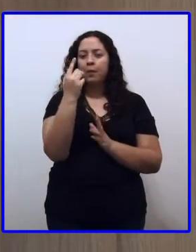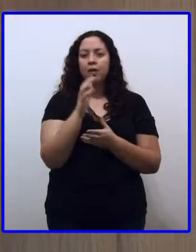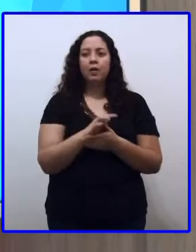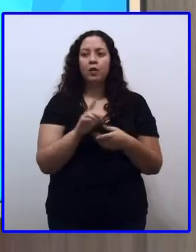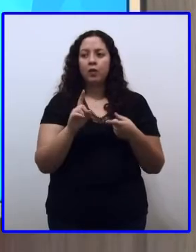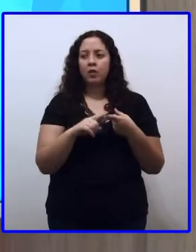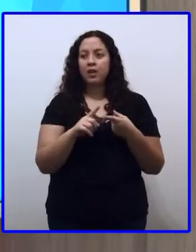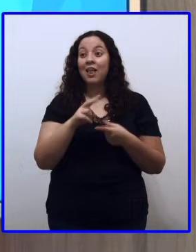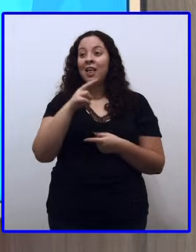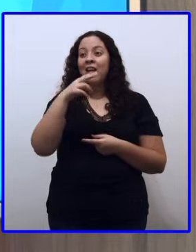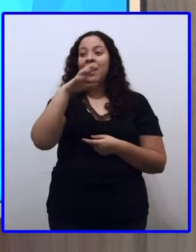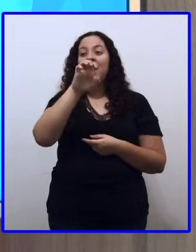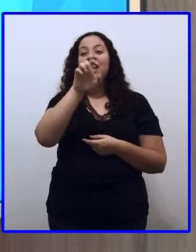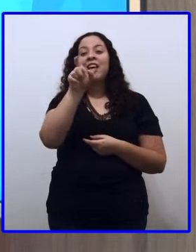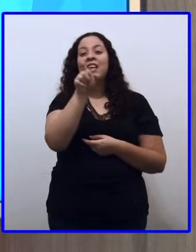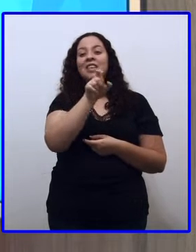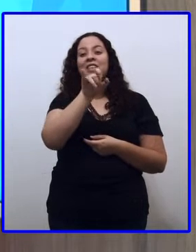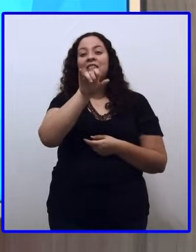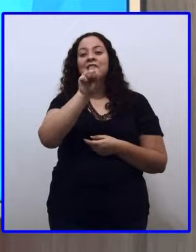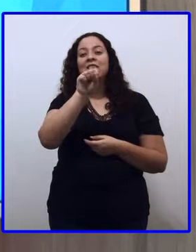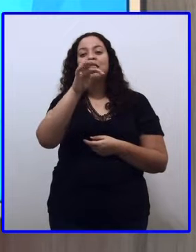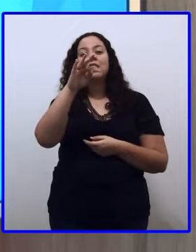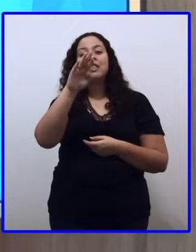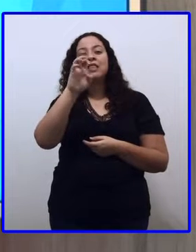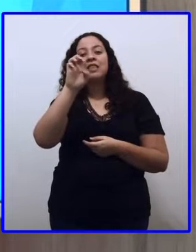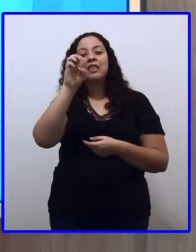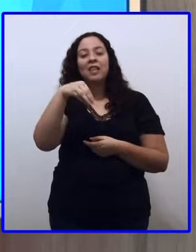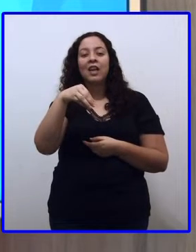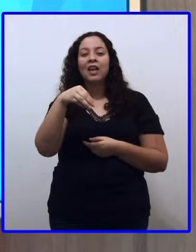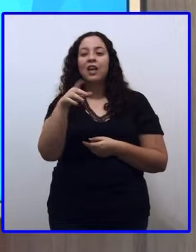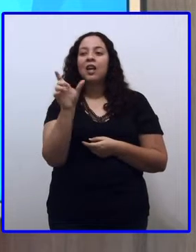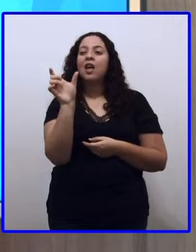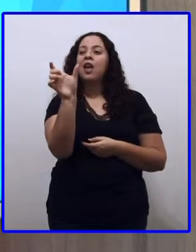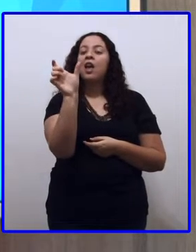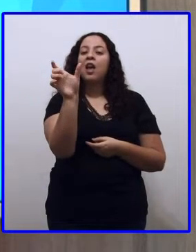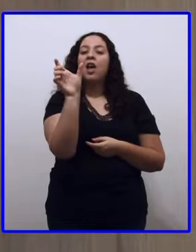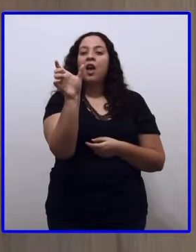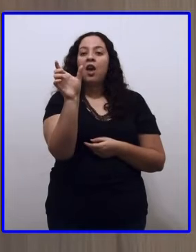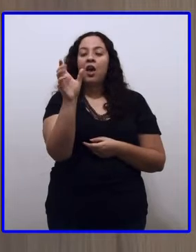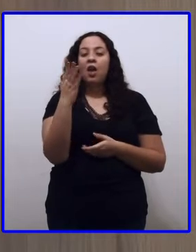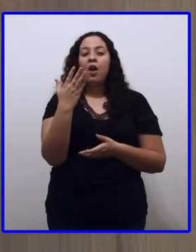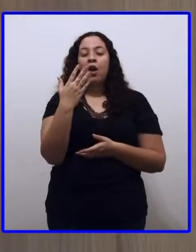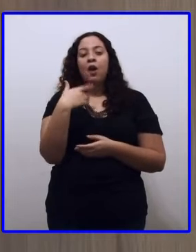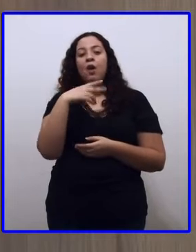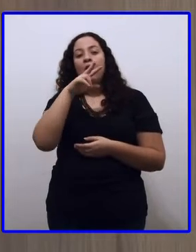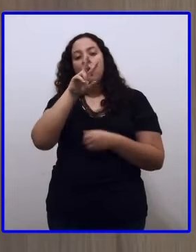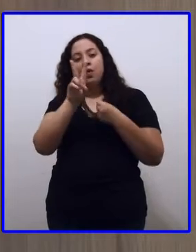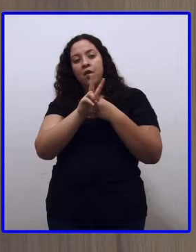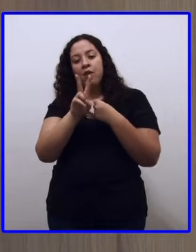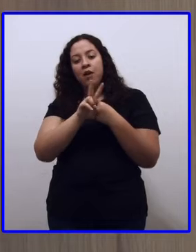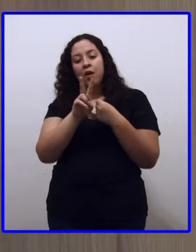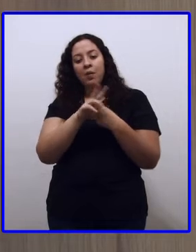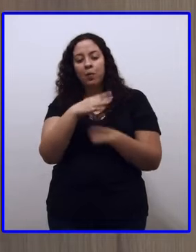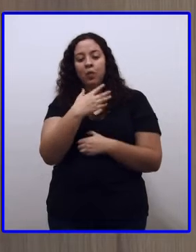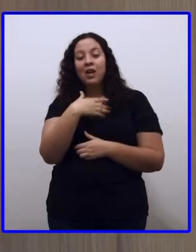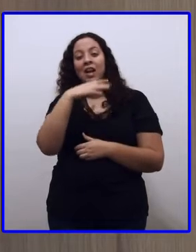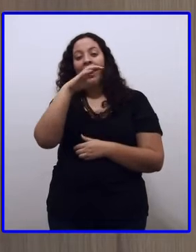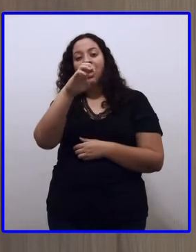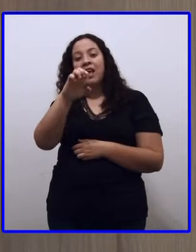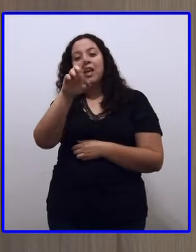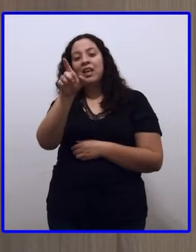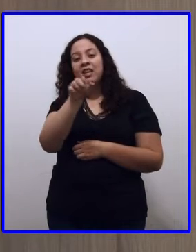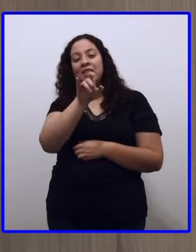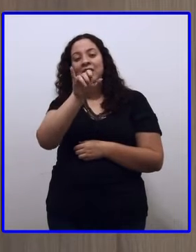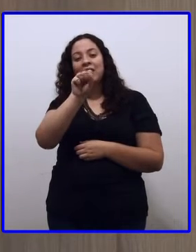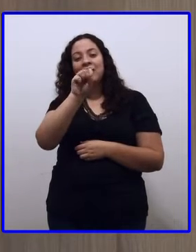aqui. Bruxas não existem. Esse existem é do verbo existir. Certo? Quando eu